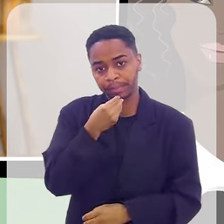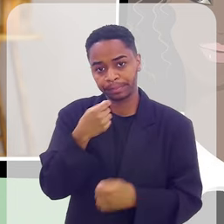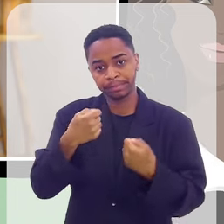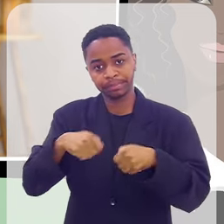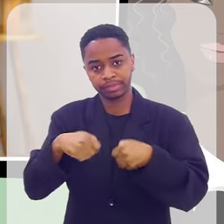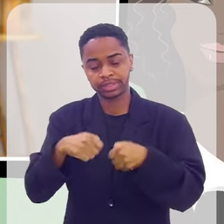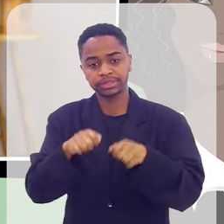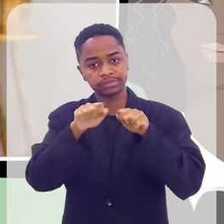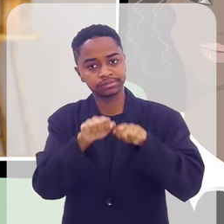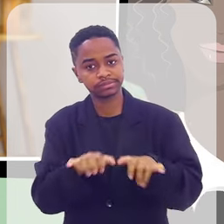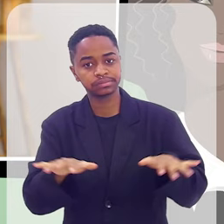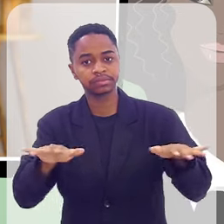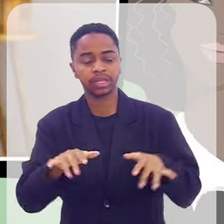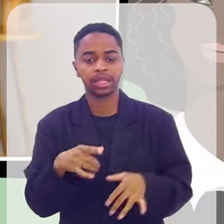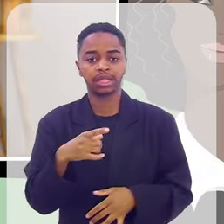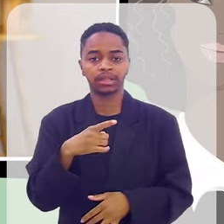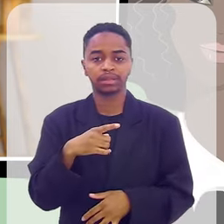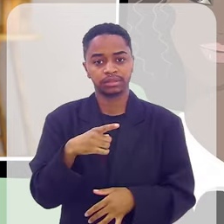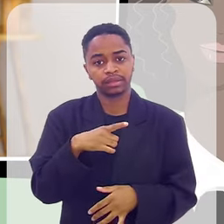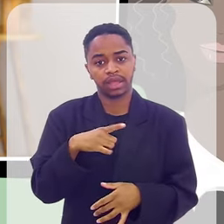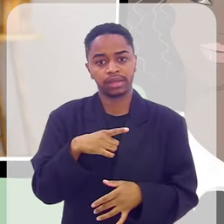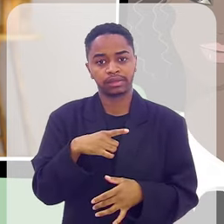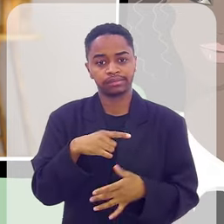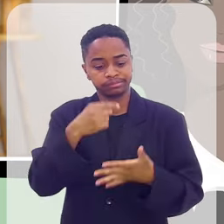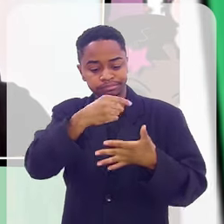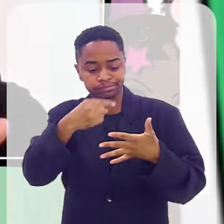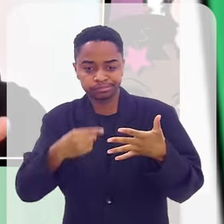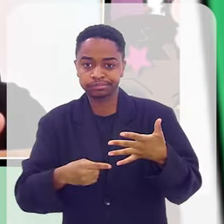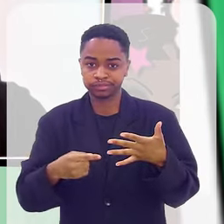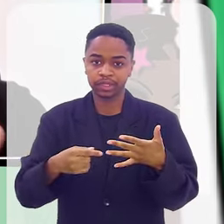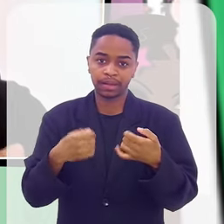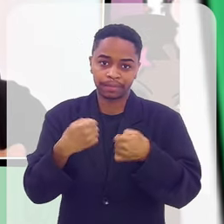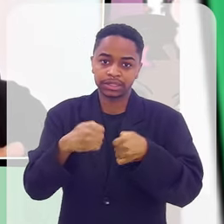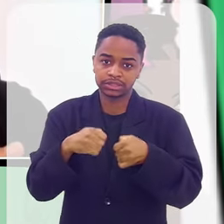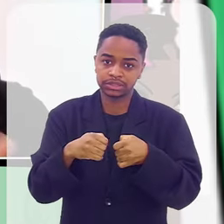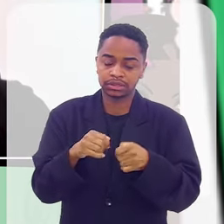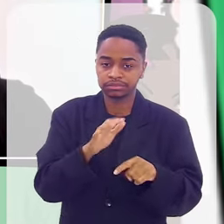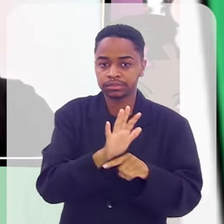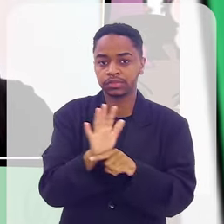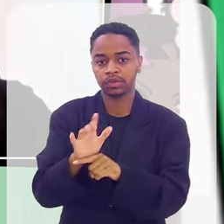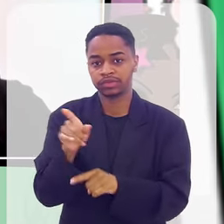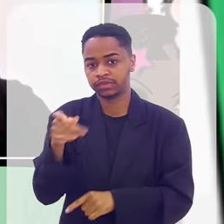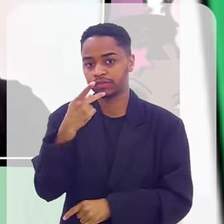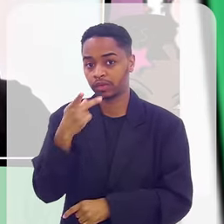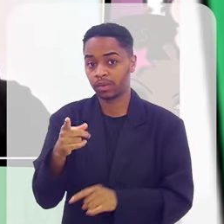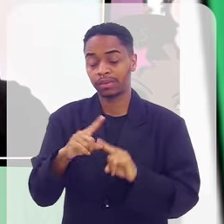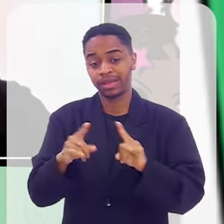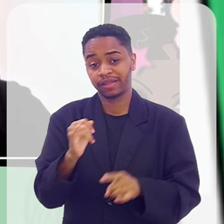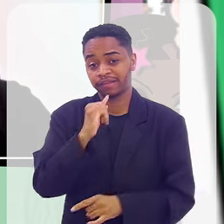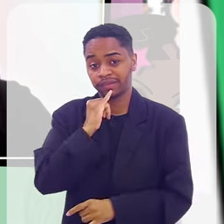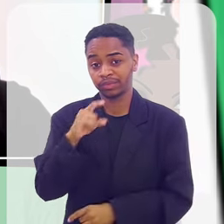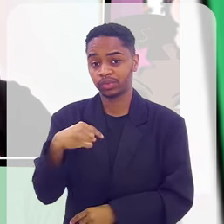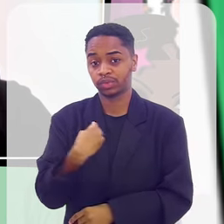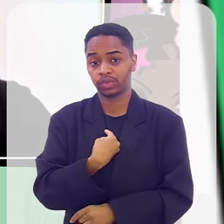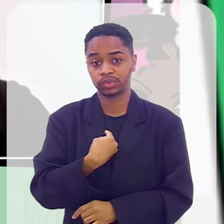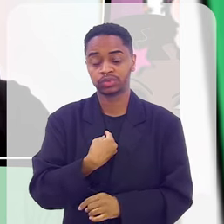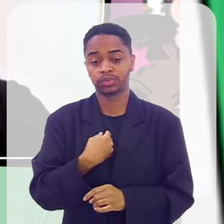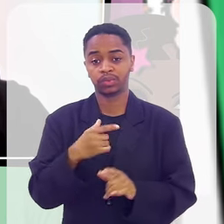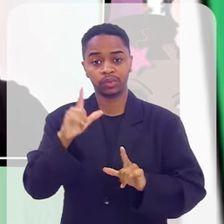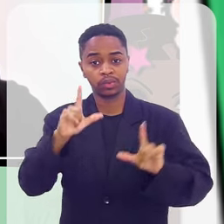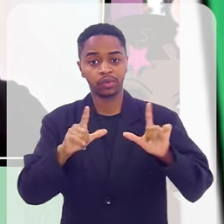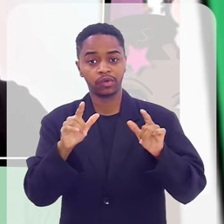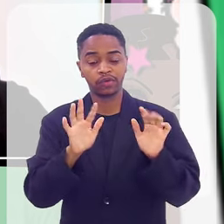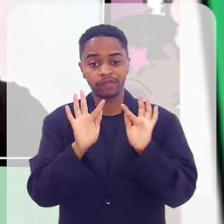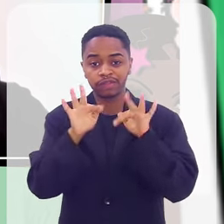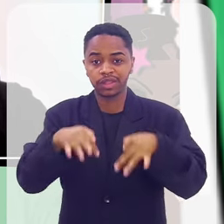precisa expandir, tem suas necessidades, como você bem colocou, e infelizmente o nosso programa está chegando ao final,